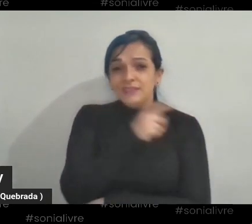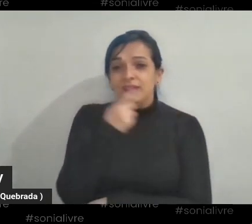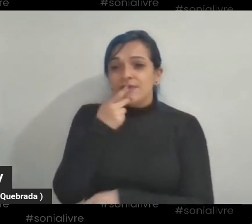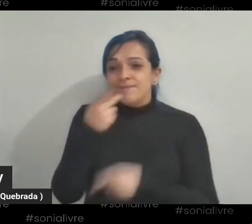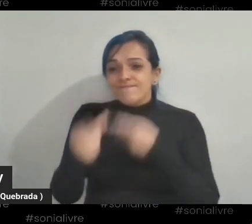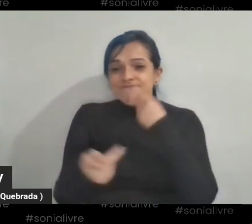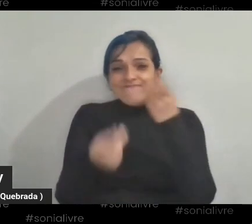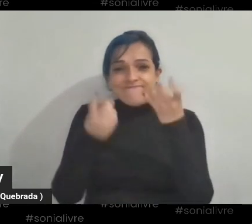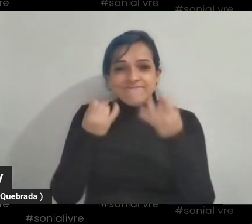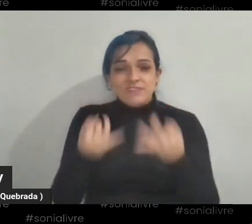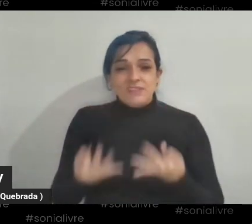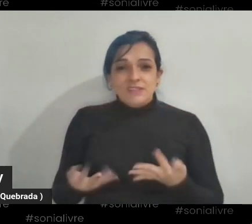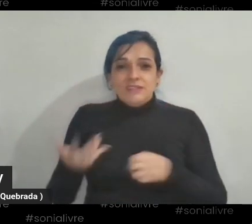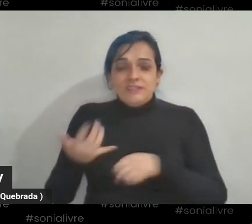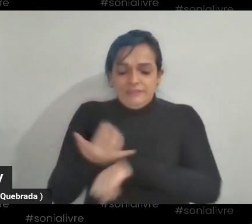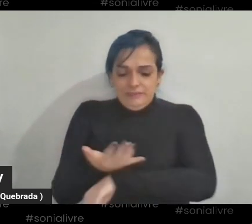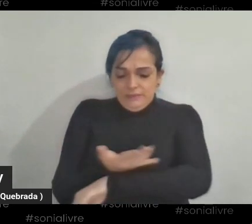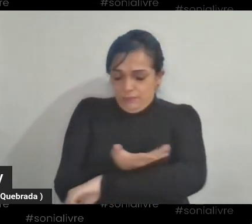sentimentos, né?